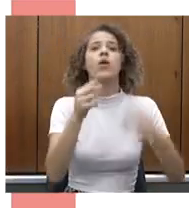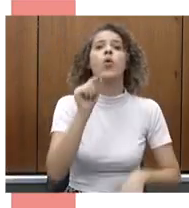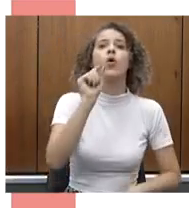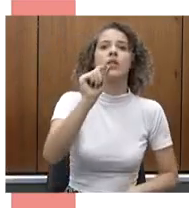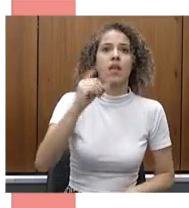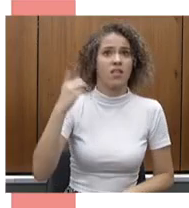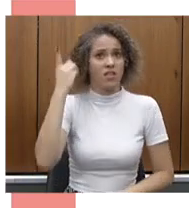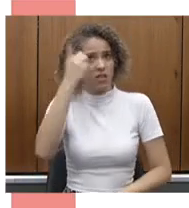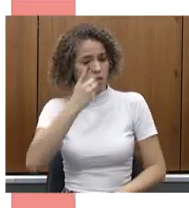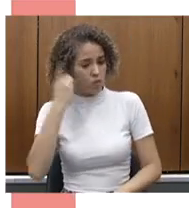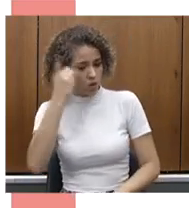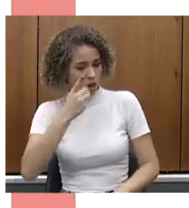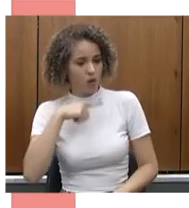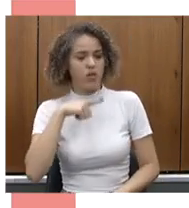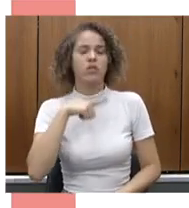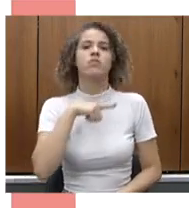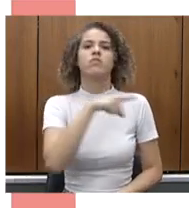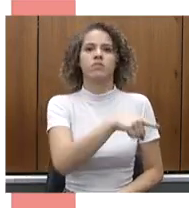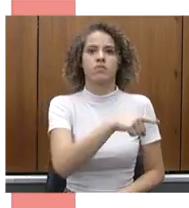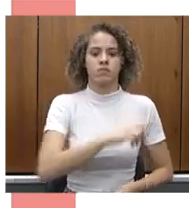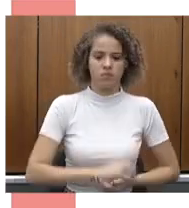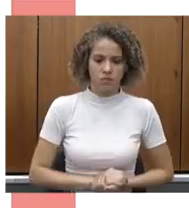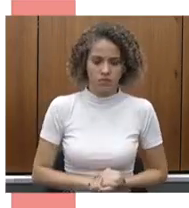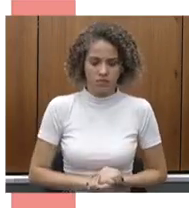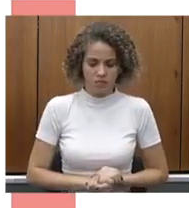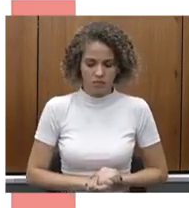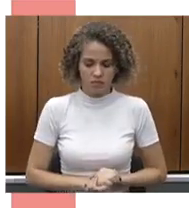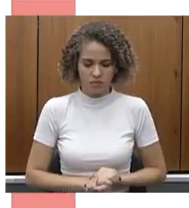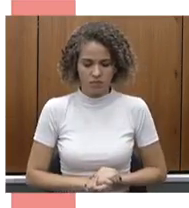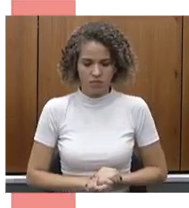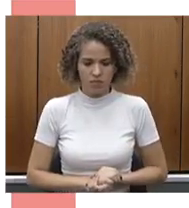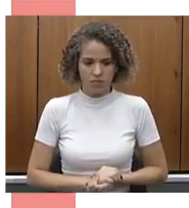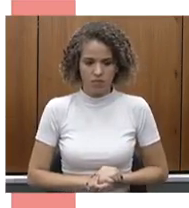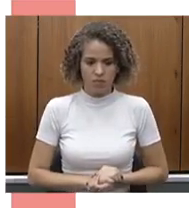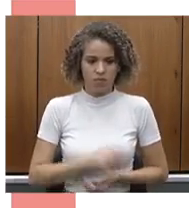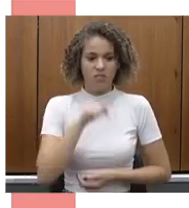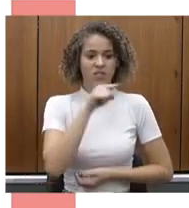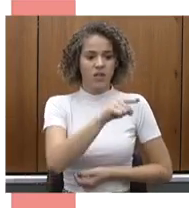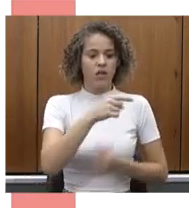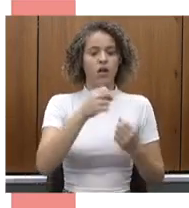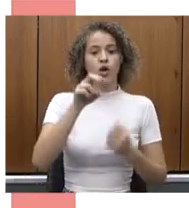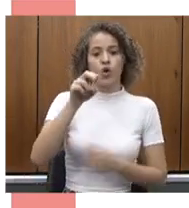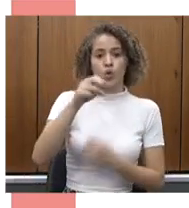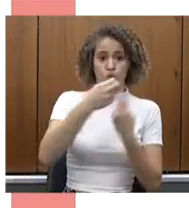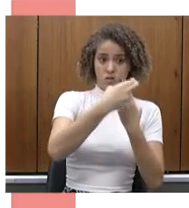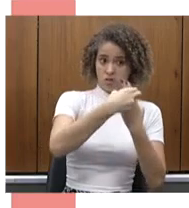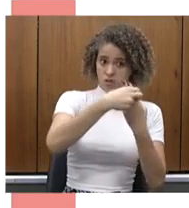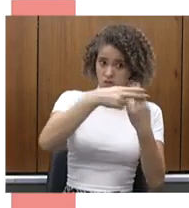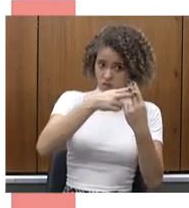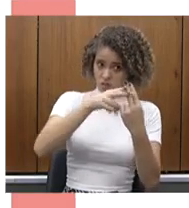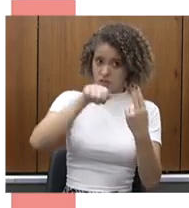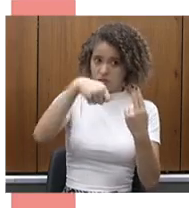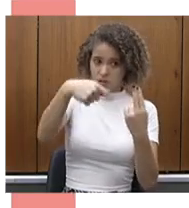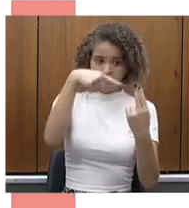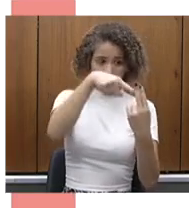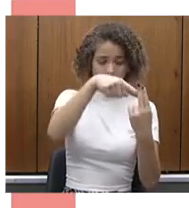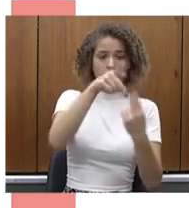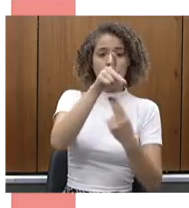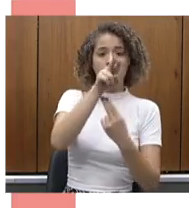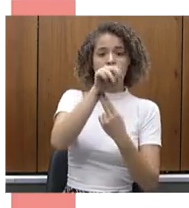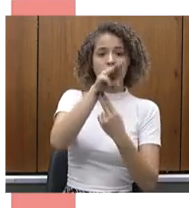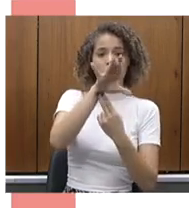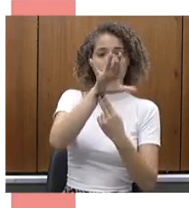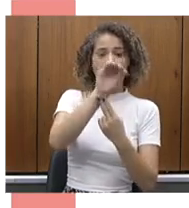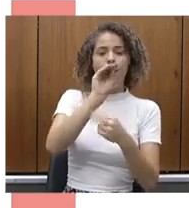deputados, sempre sabem que o SUS tem que ser centrado na atenção primária, na prevenção e